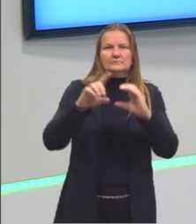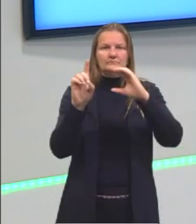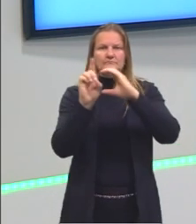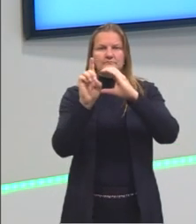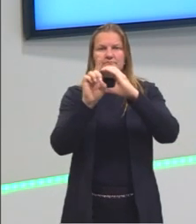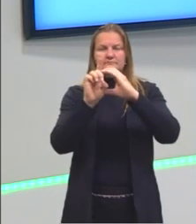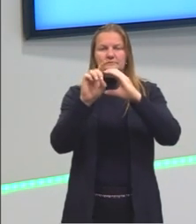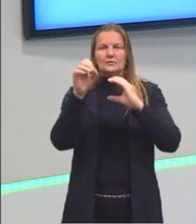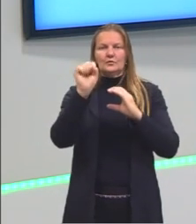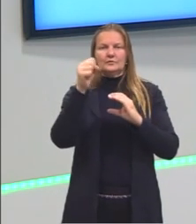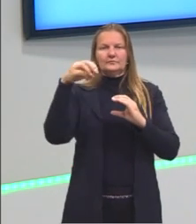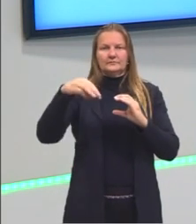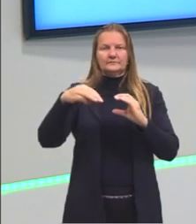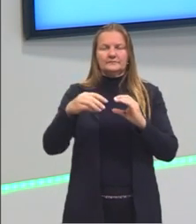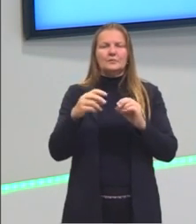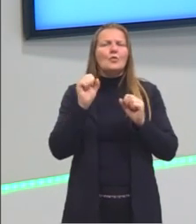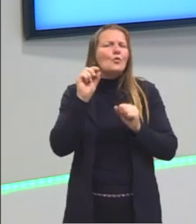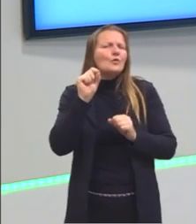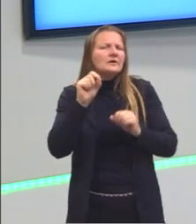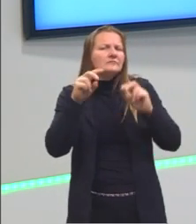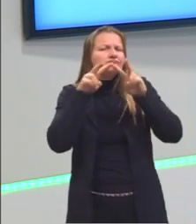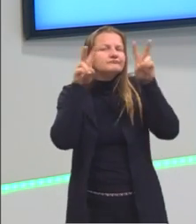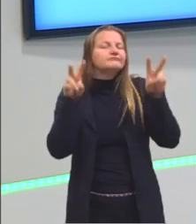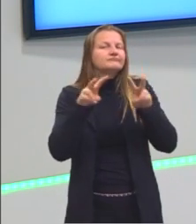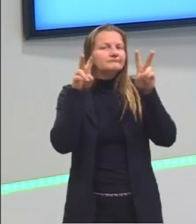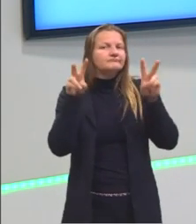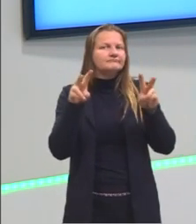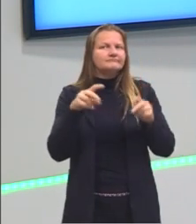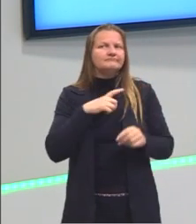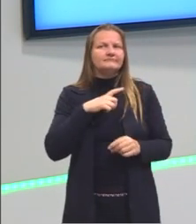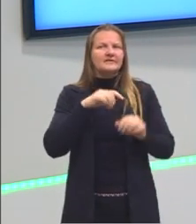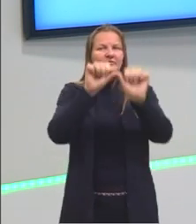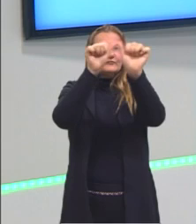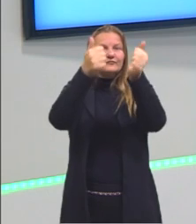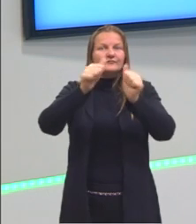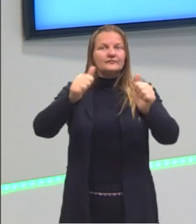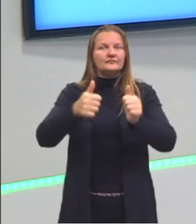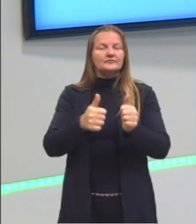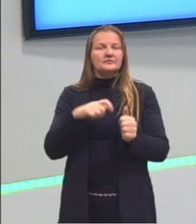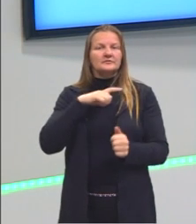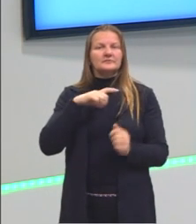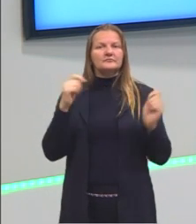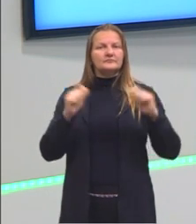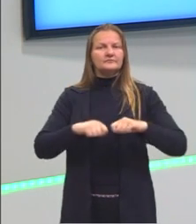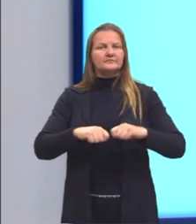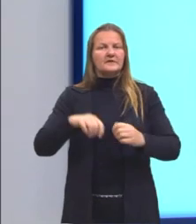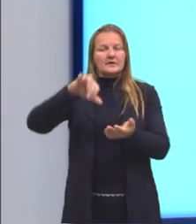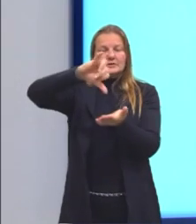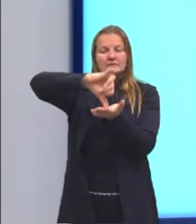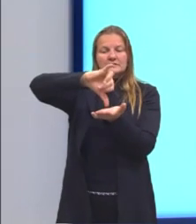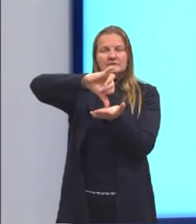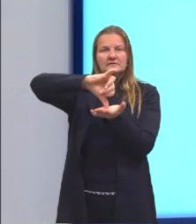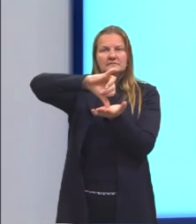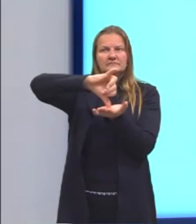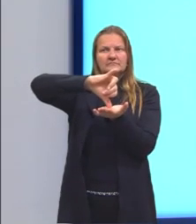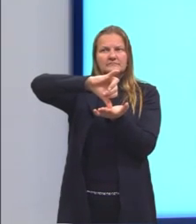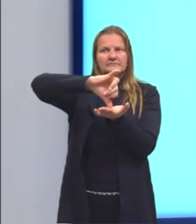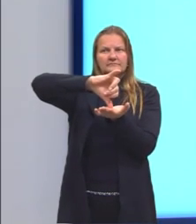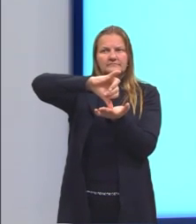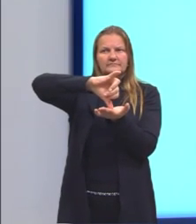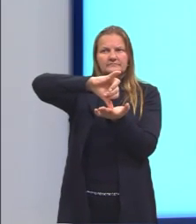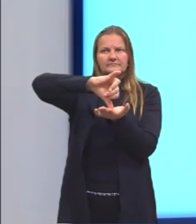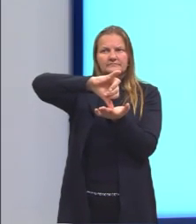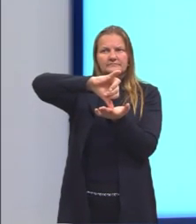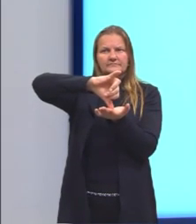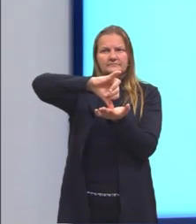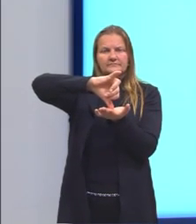O que nós podemos visualizar na figura ainda? Elas podem possuir ali o mesmo centro, o centro das duas